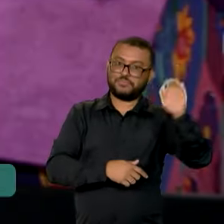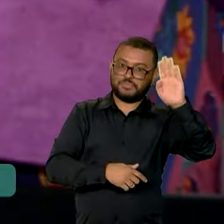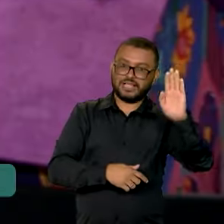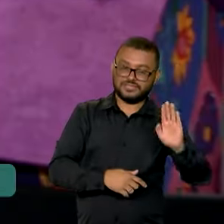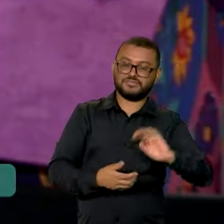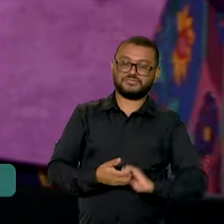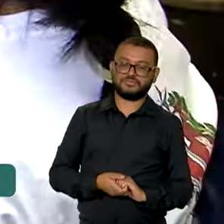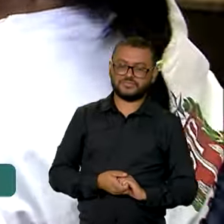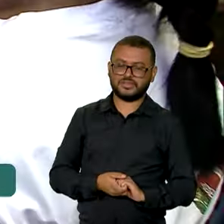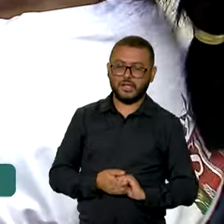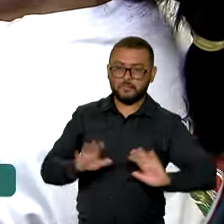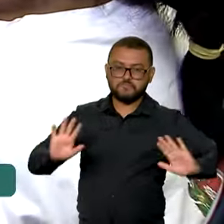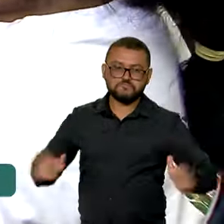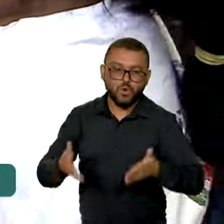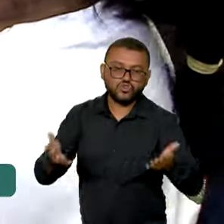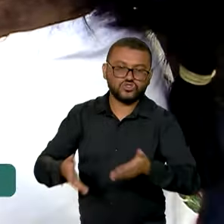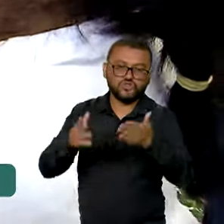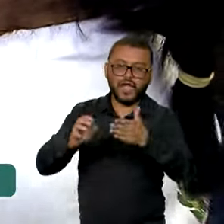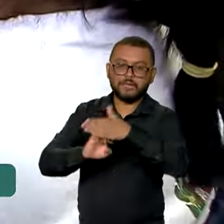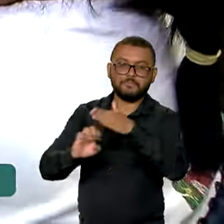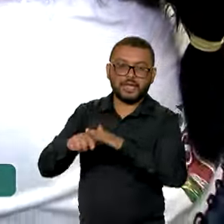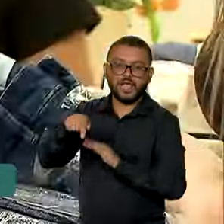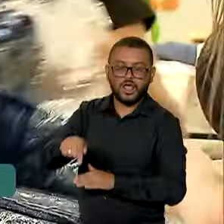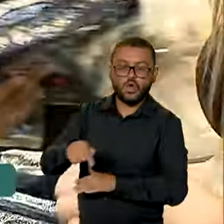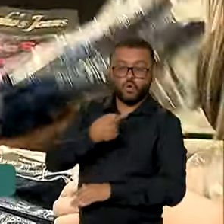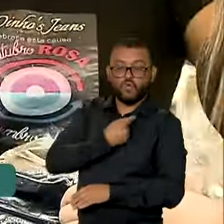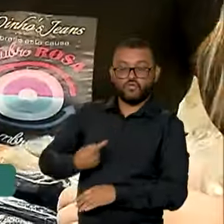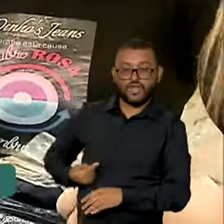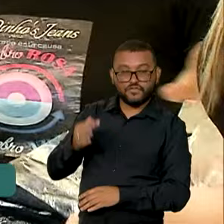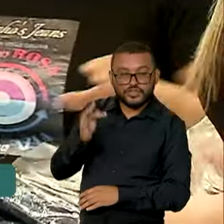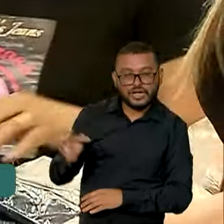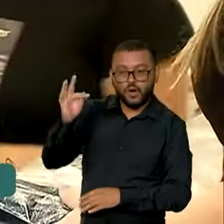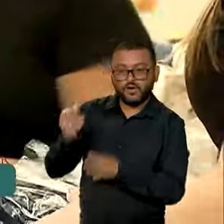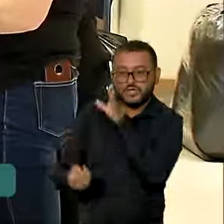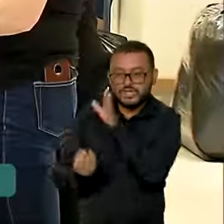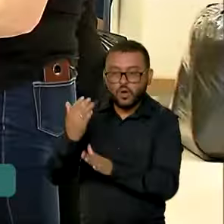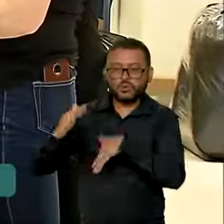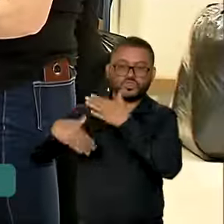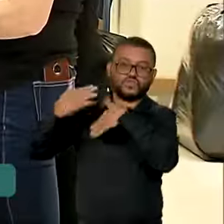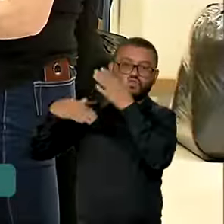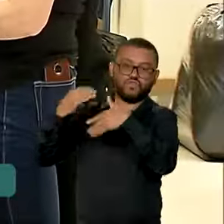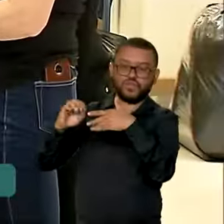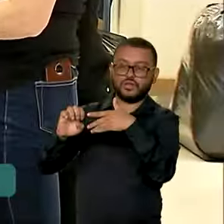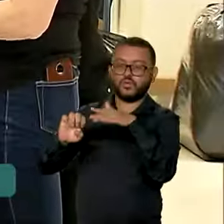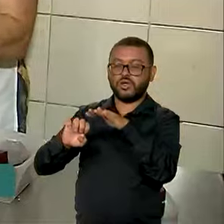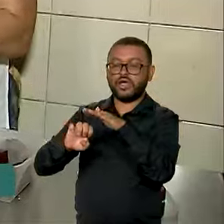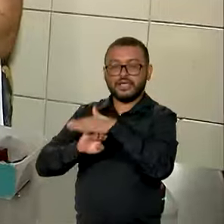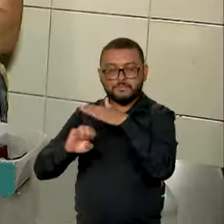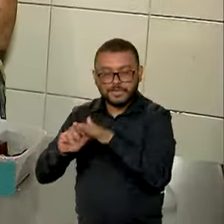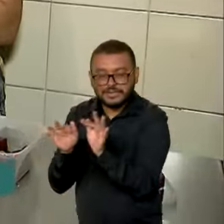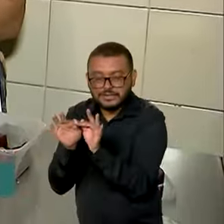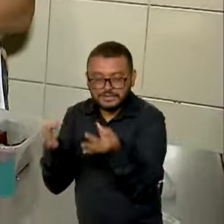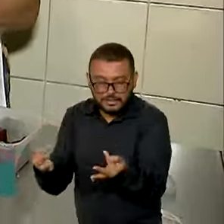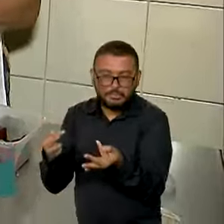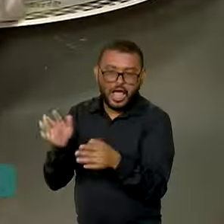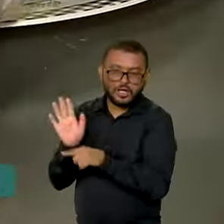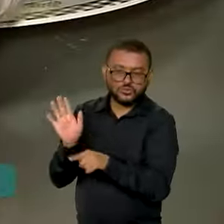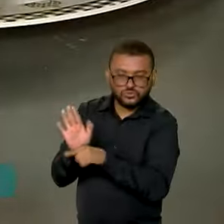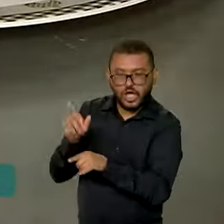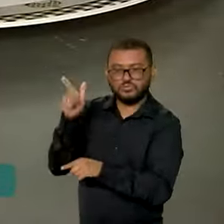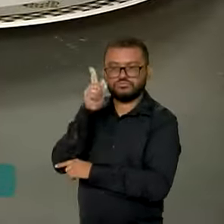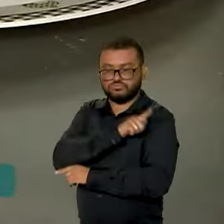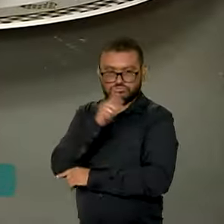Para incentivar o setor, o governo federal lançou a política de desenvolvimento das microempresas e das empresas de